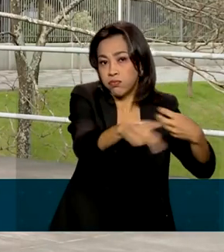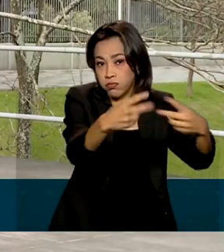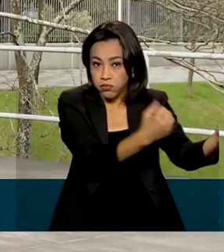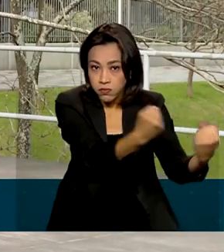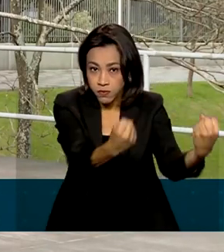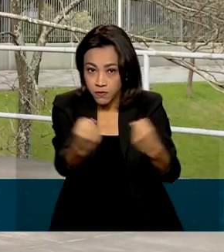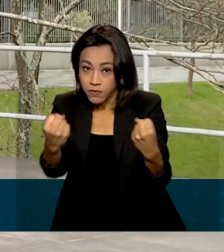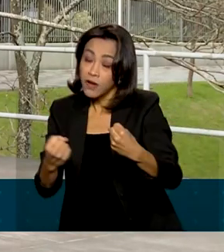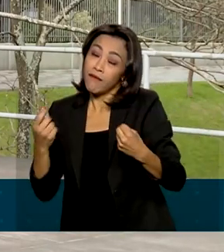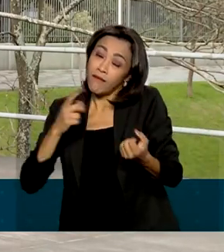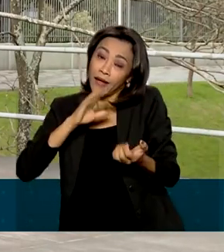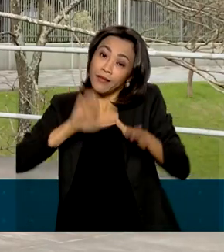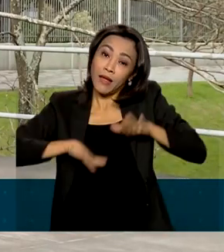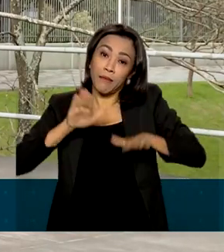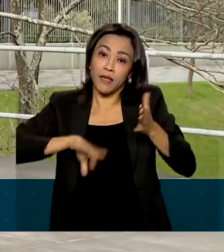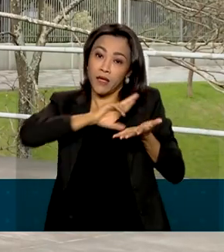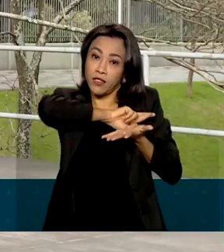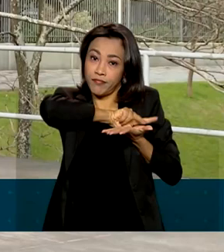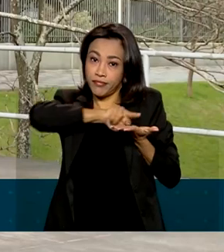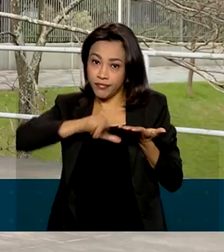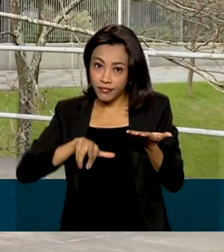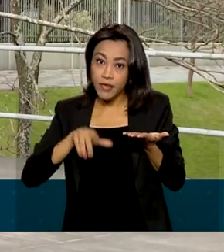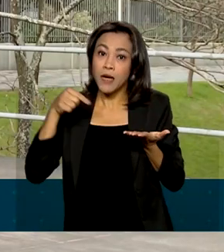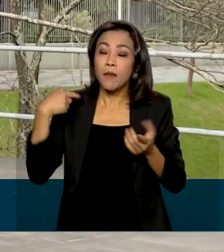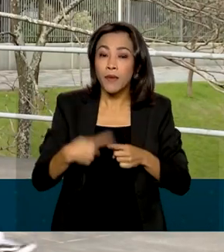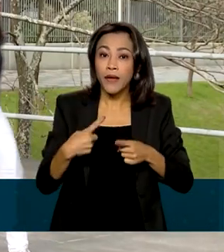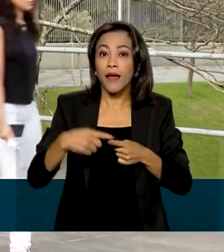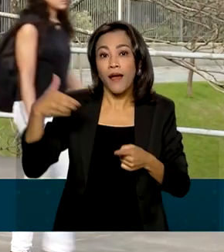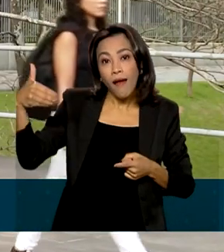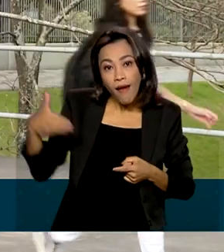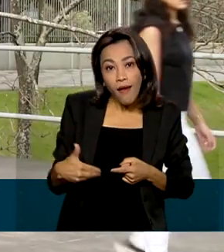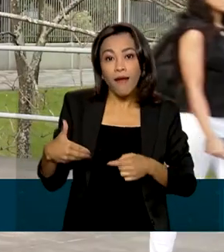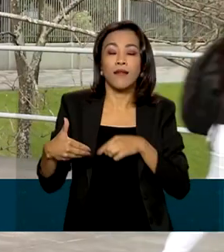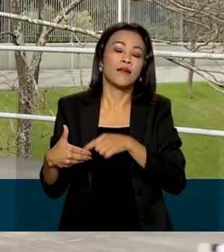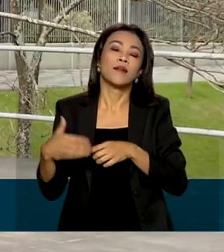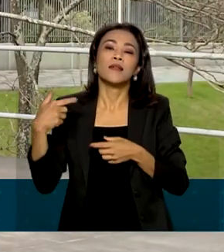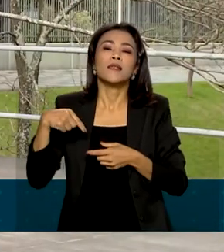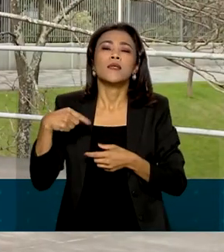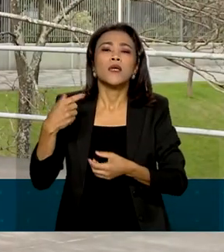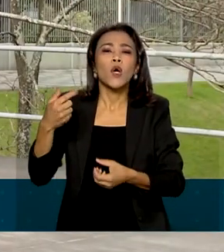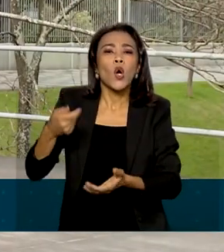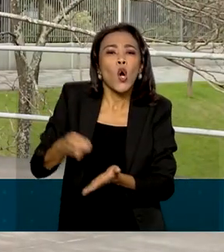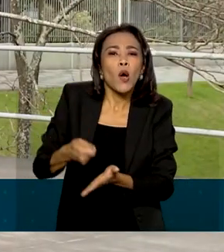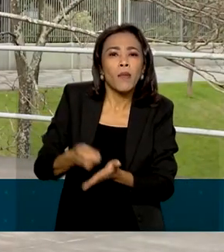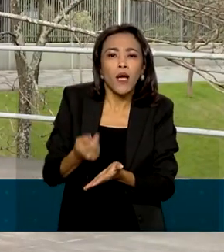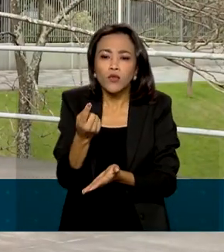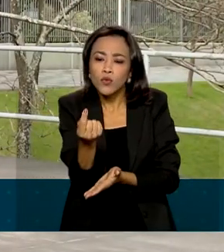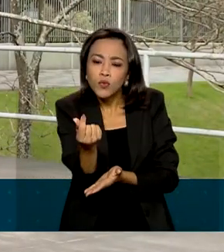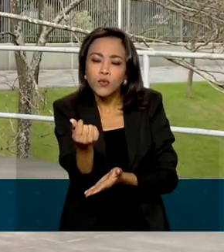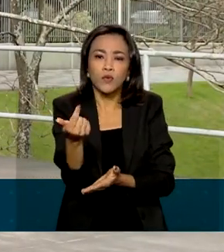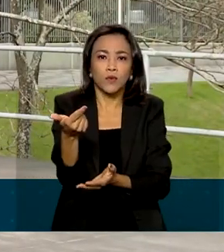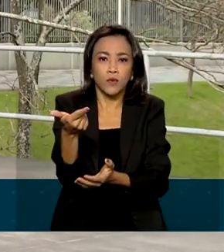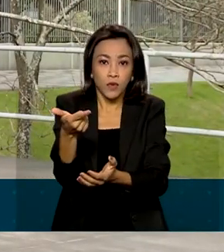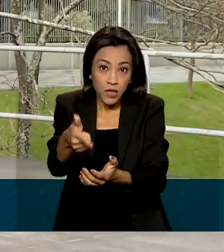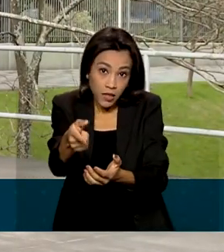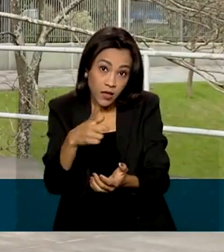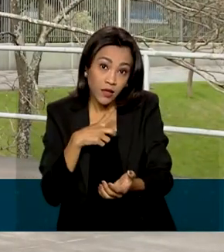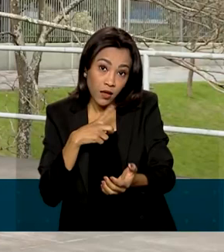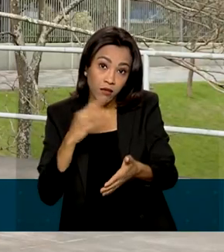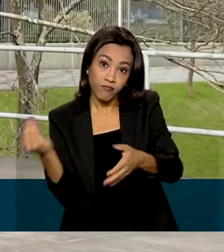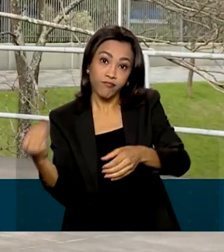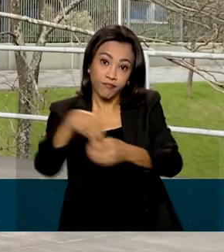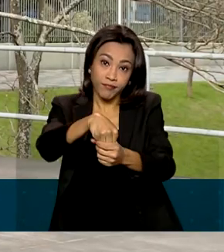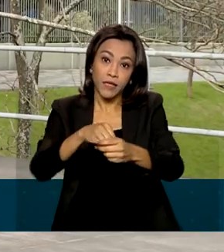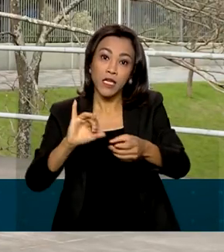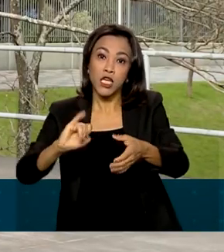Já que a gasolina é um dos elementos do preço cobrado na bomba nos postos, que leva em conta impostos